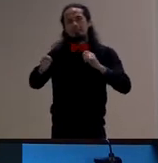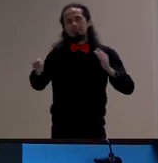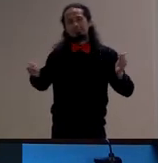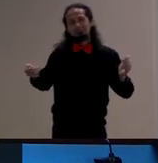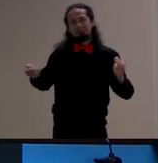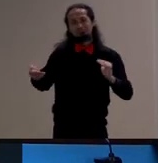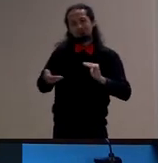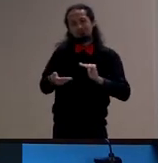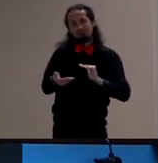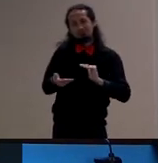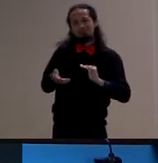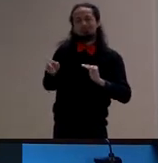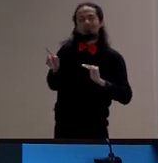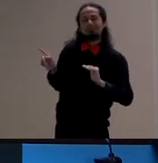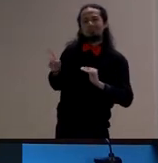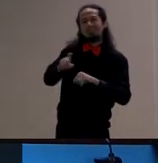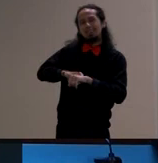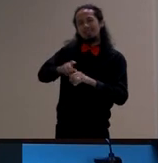que é uma temporalidade